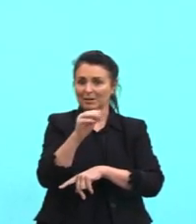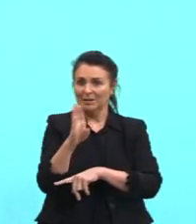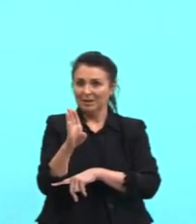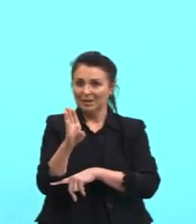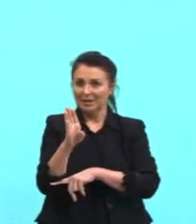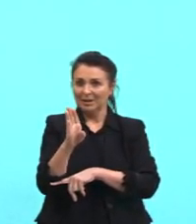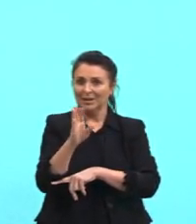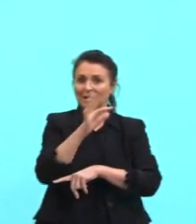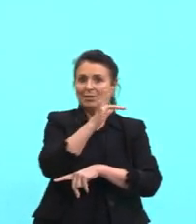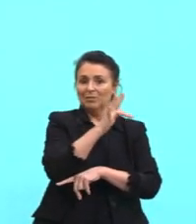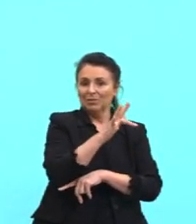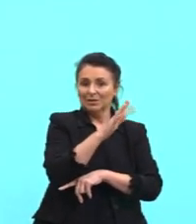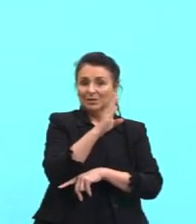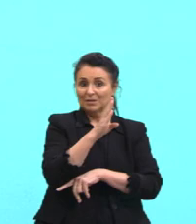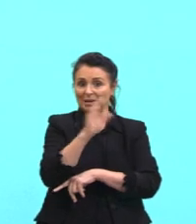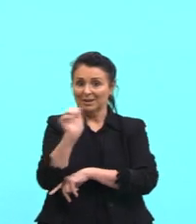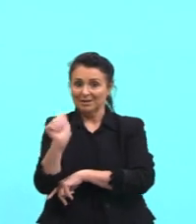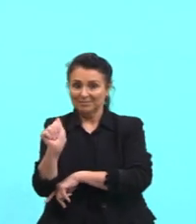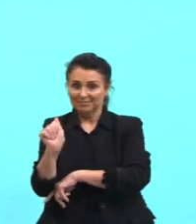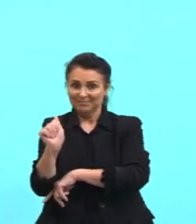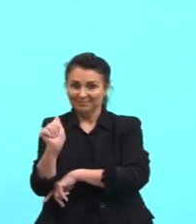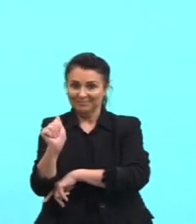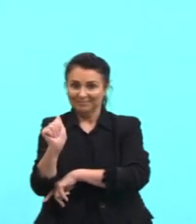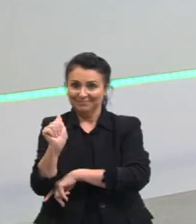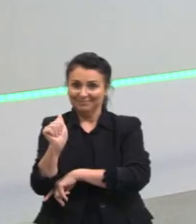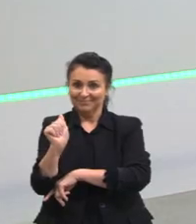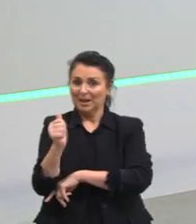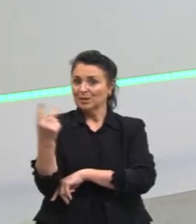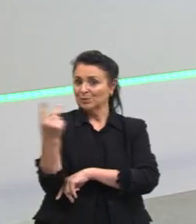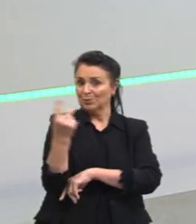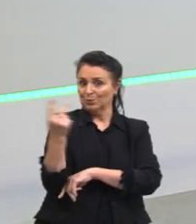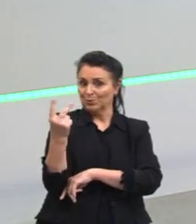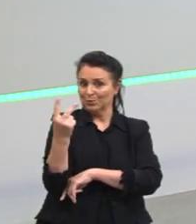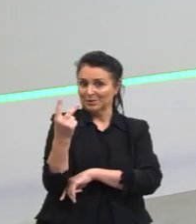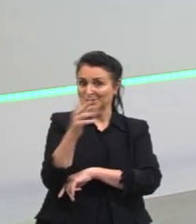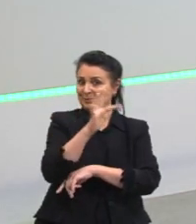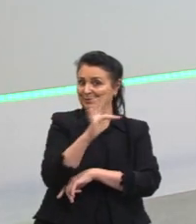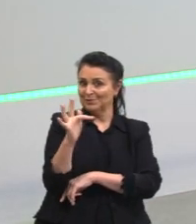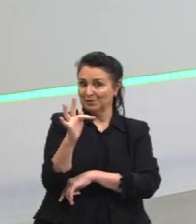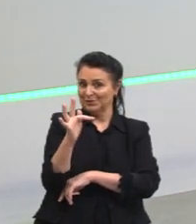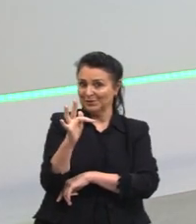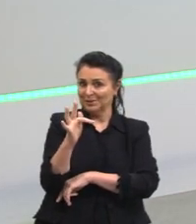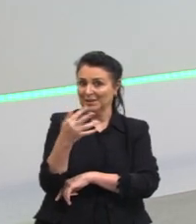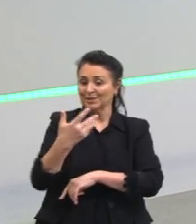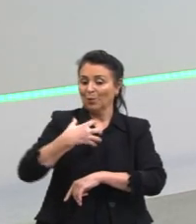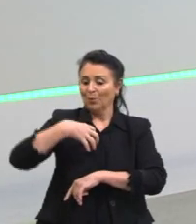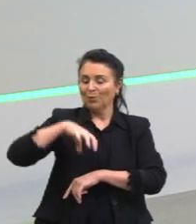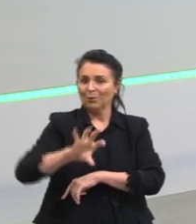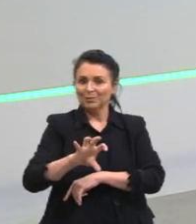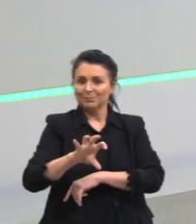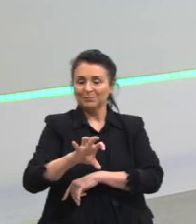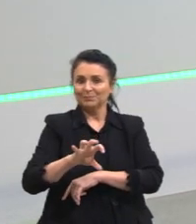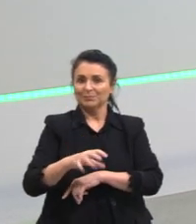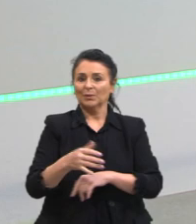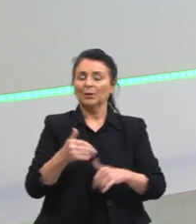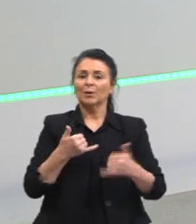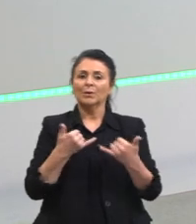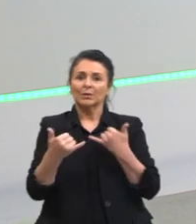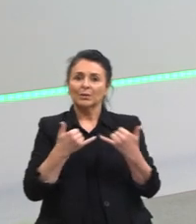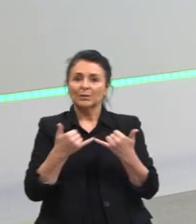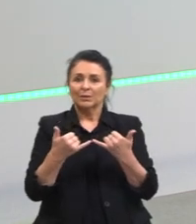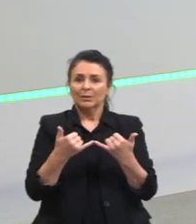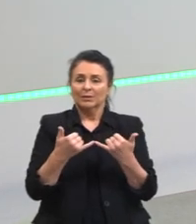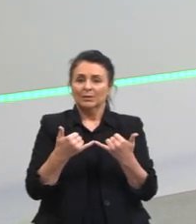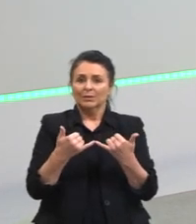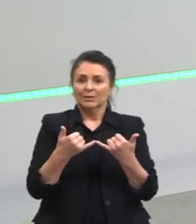E força de B que atua em A. Então, são forças contrárias, tá? Por exemplo, gente.